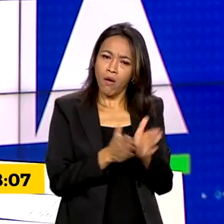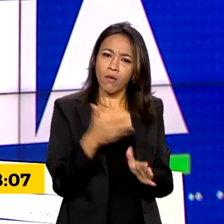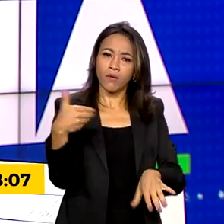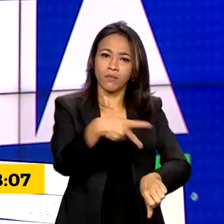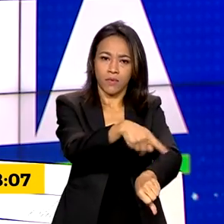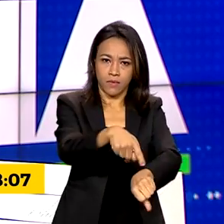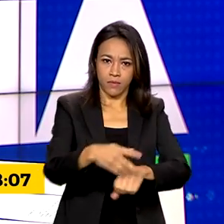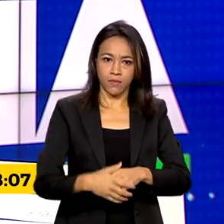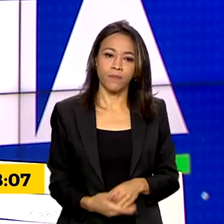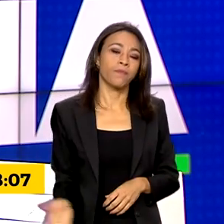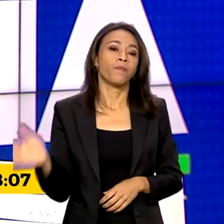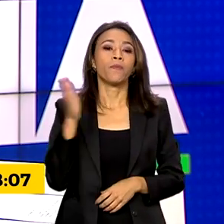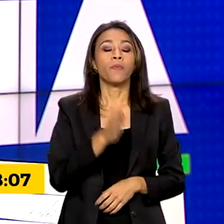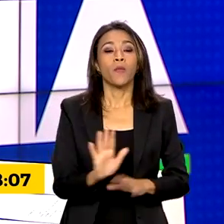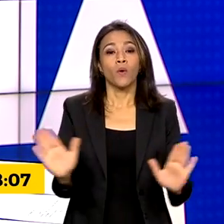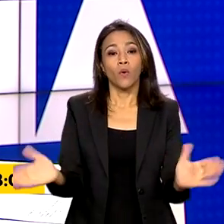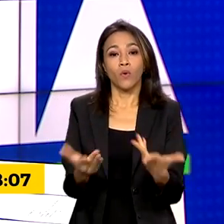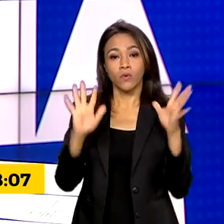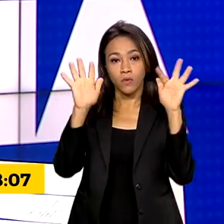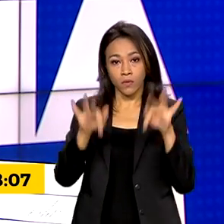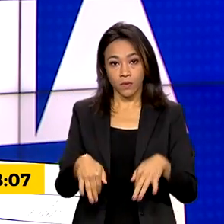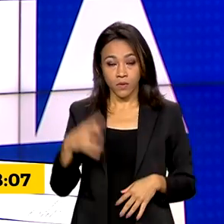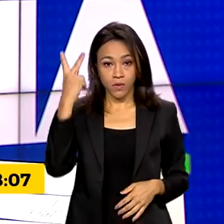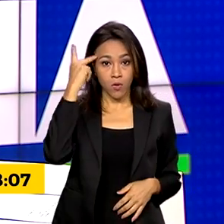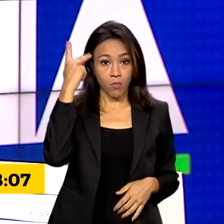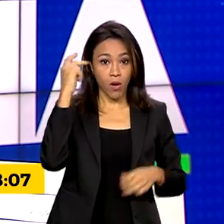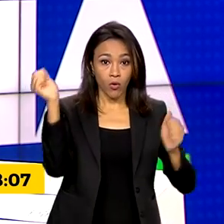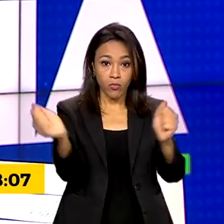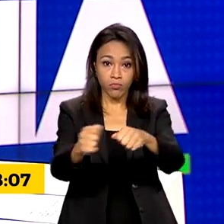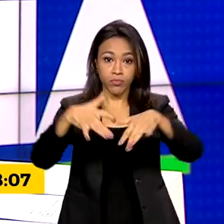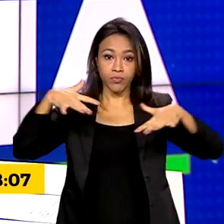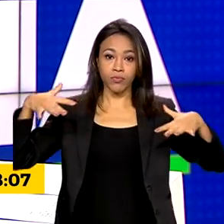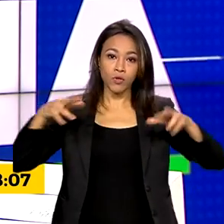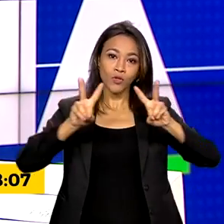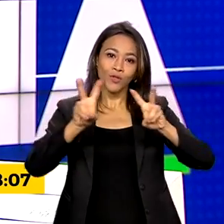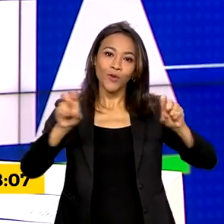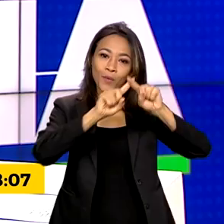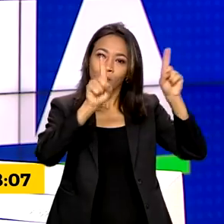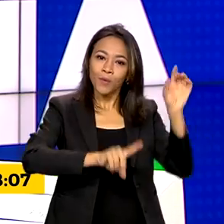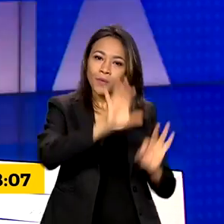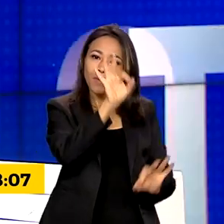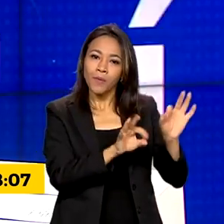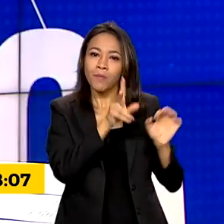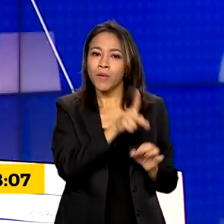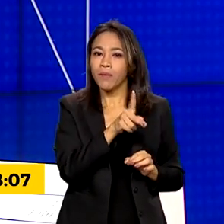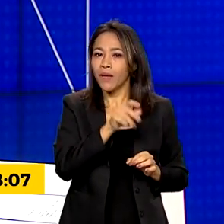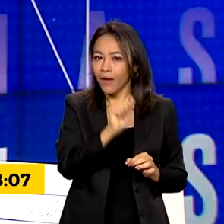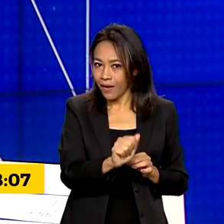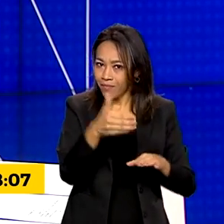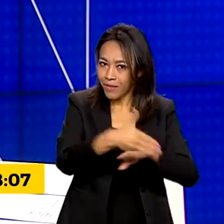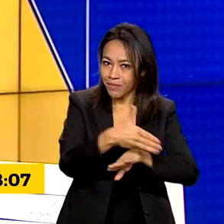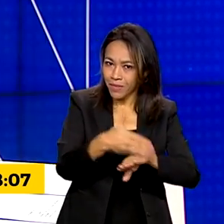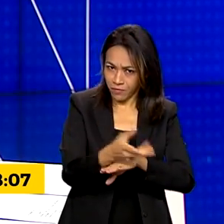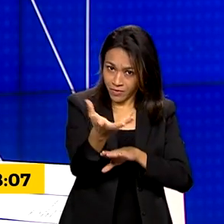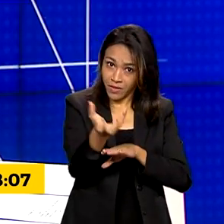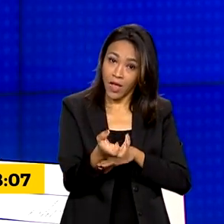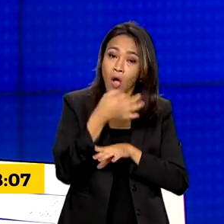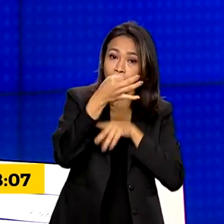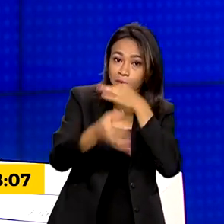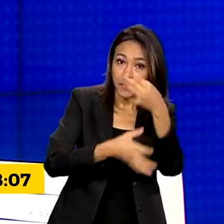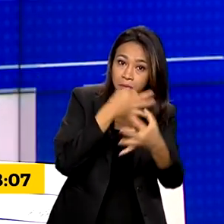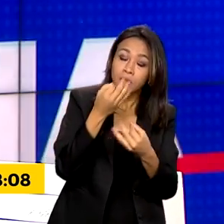Terminam hoje em São Paulo as plenárias presenciais do PPA Participativo, mas quem quiser enviar